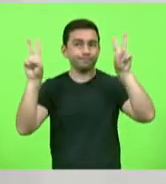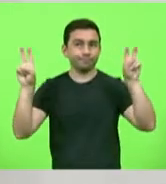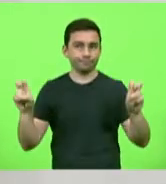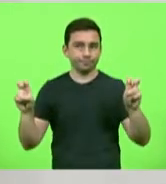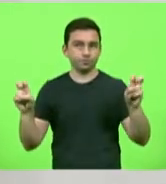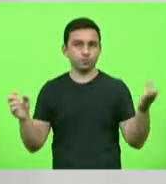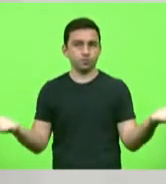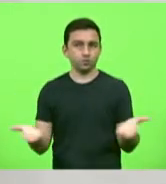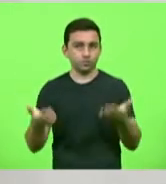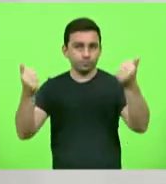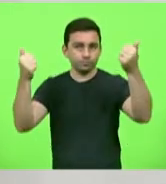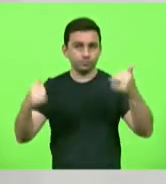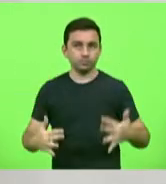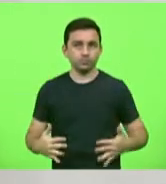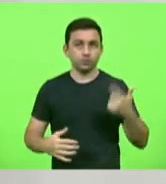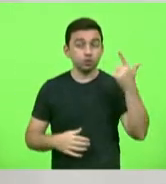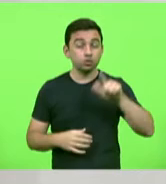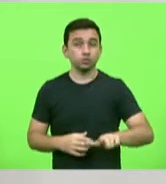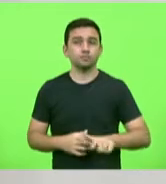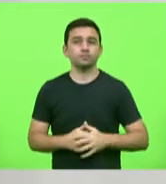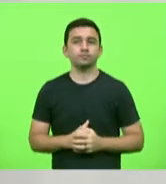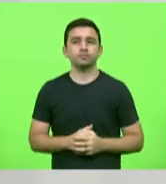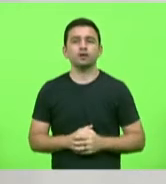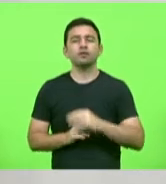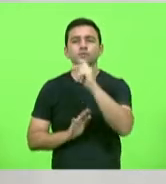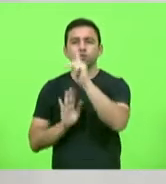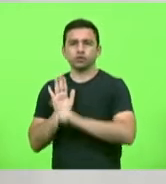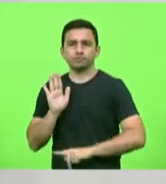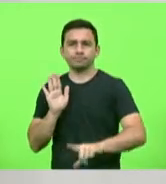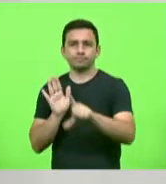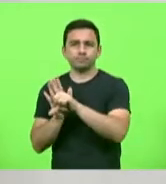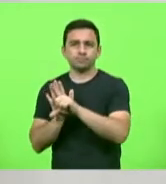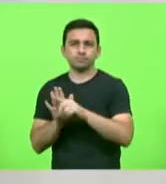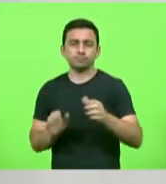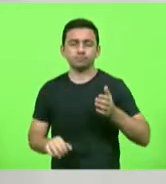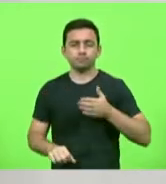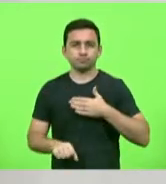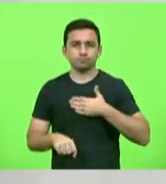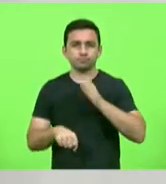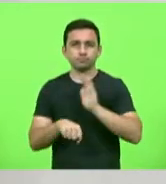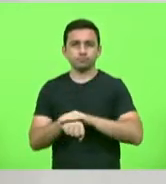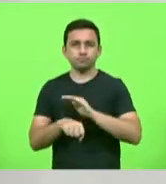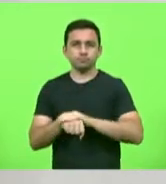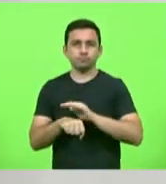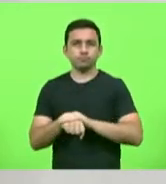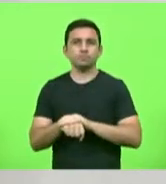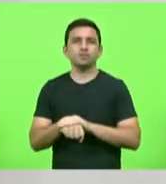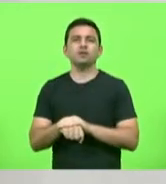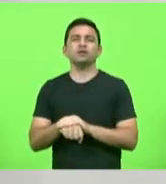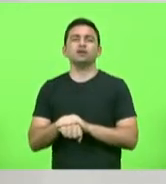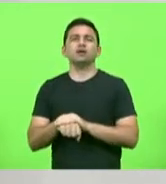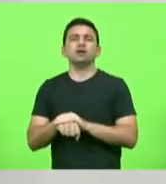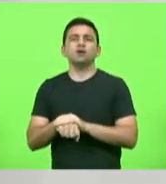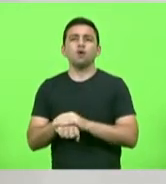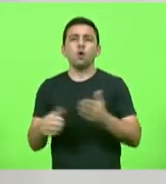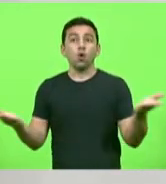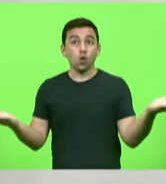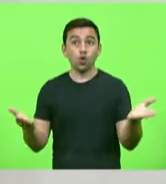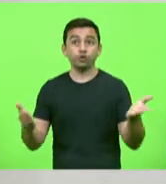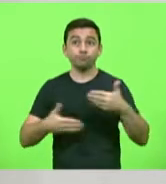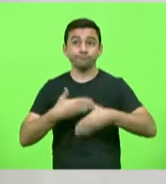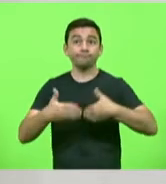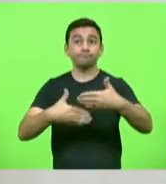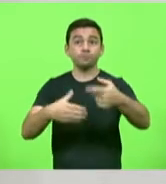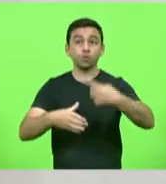à tribuna, novamente, é um projeto de lei, de minha autoria, senhores deputados, que tramitou hoje na